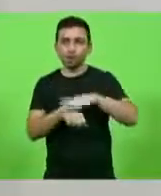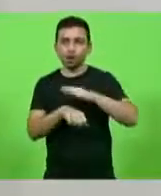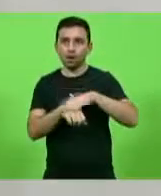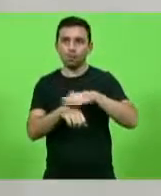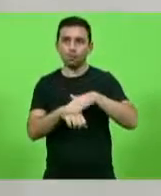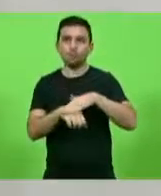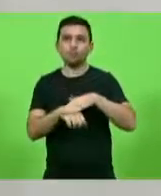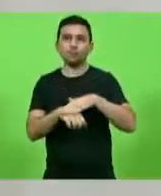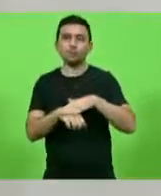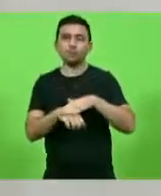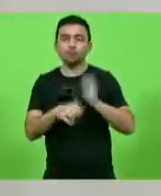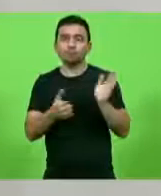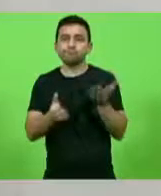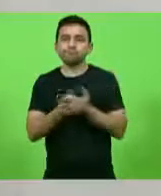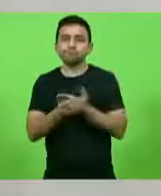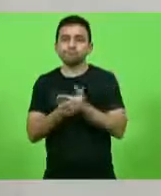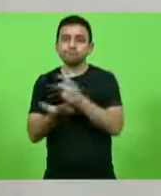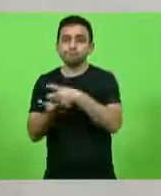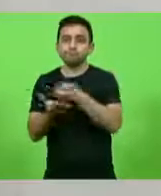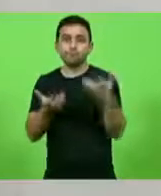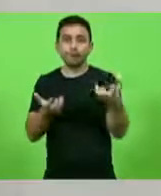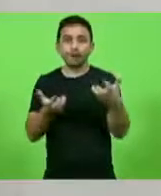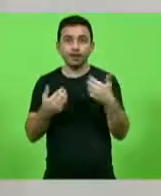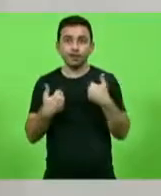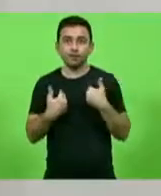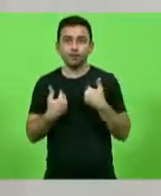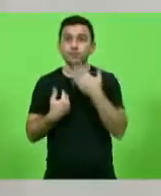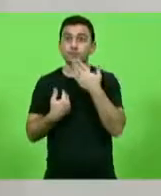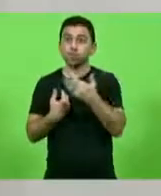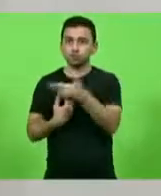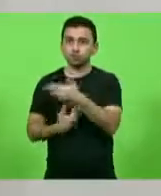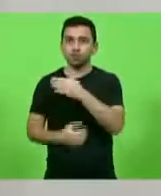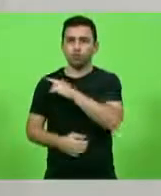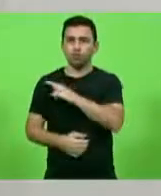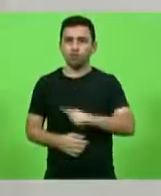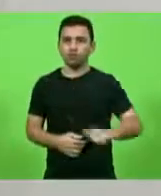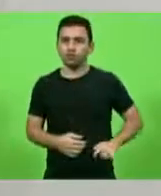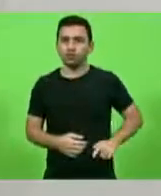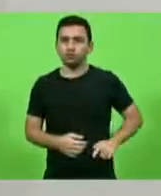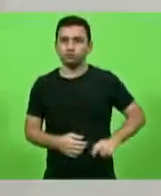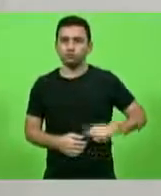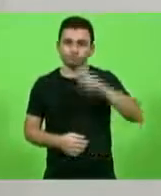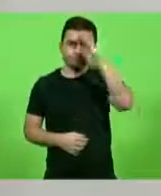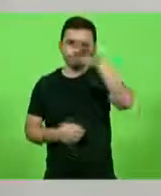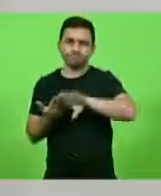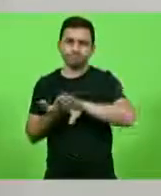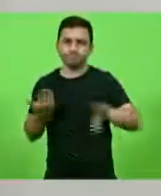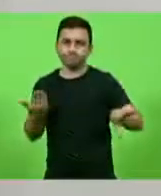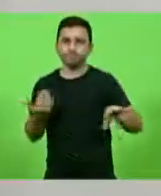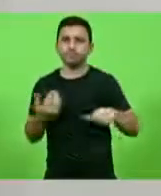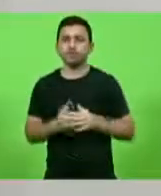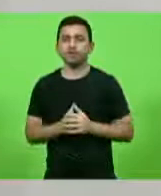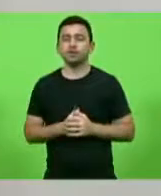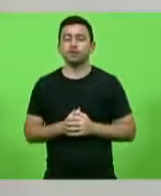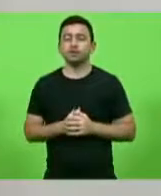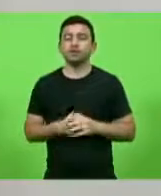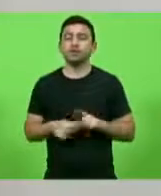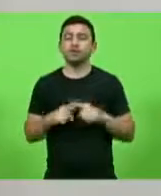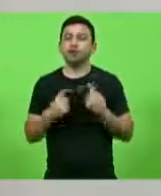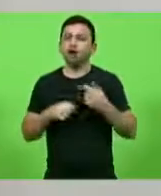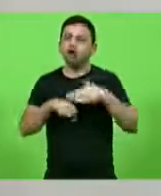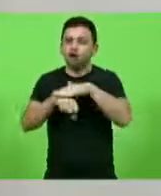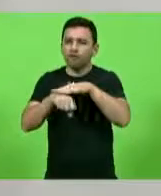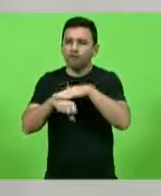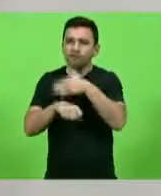processos de impeachment, pedindo que o governador fosse afastado. Bem, uma dessas conversas que nós